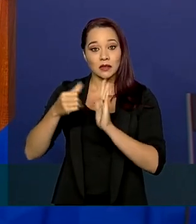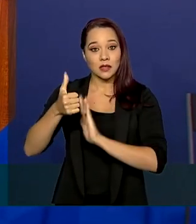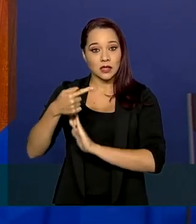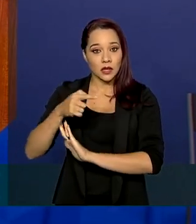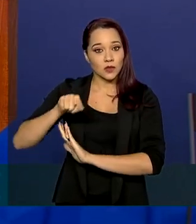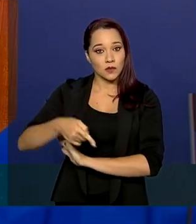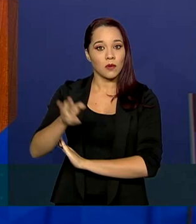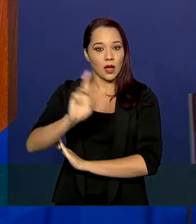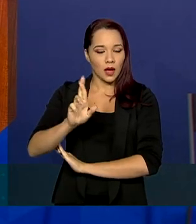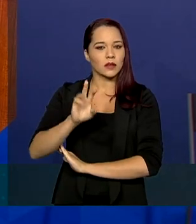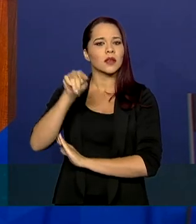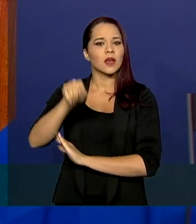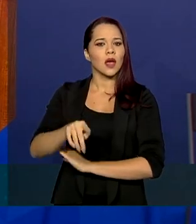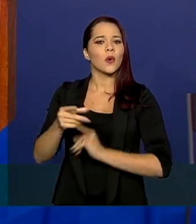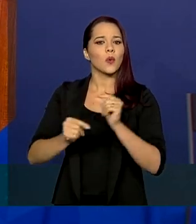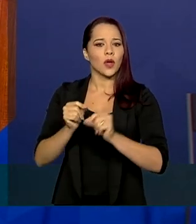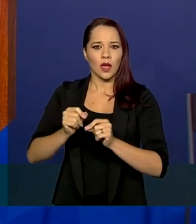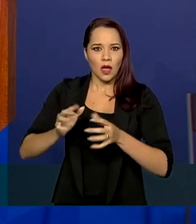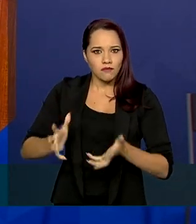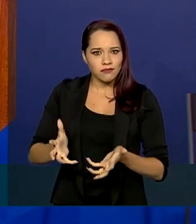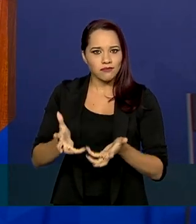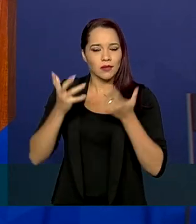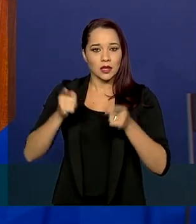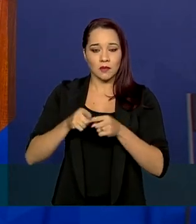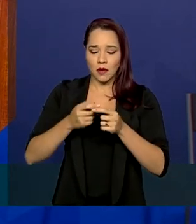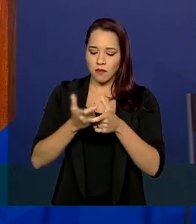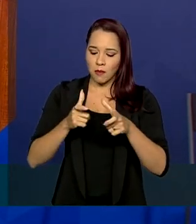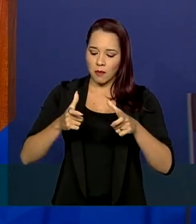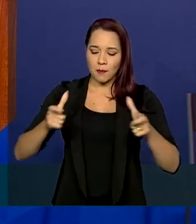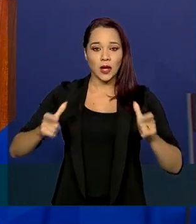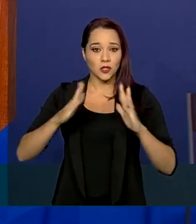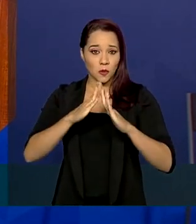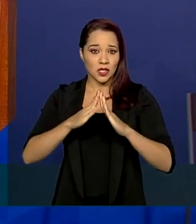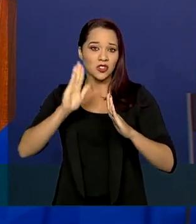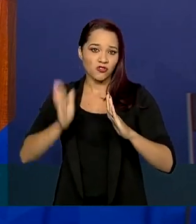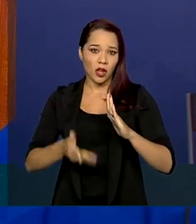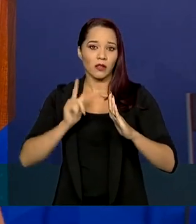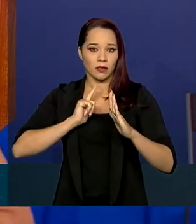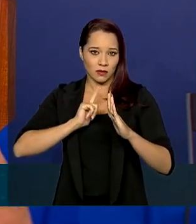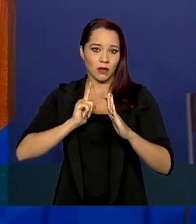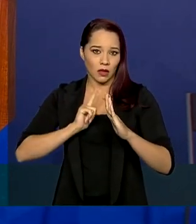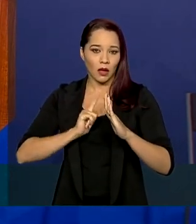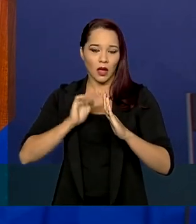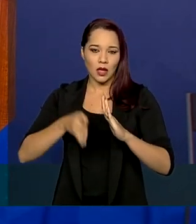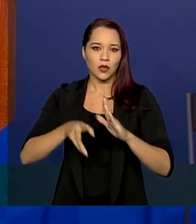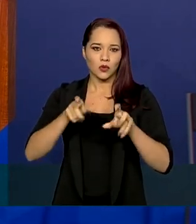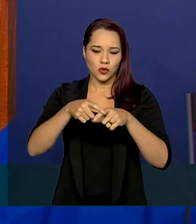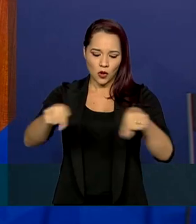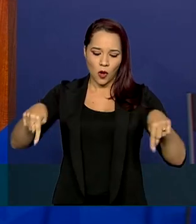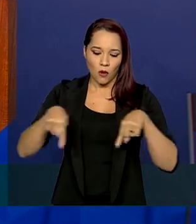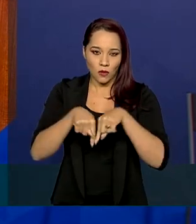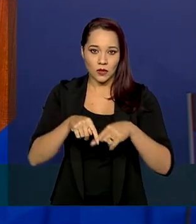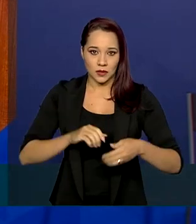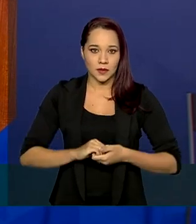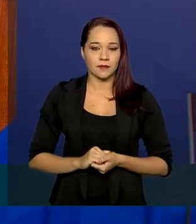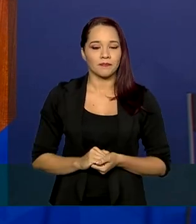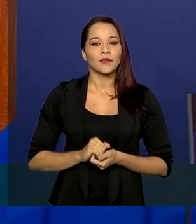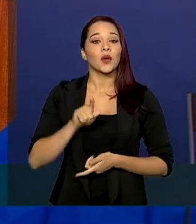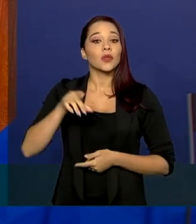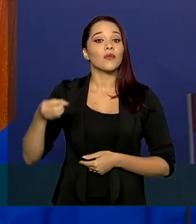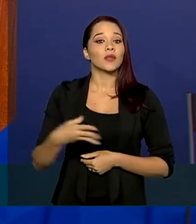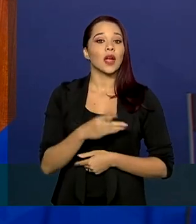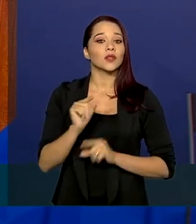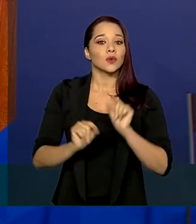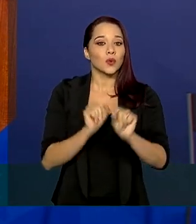beneficiário, é para recuperação e ampliação de moradia já existente nos assentamentos. Uma das novidades